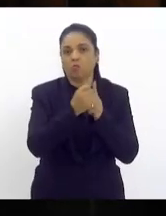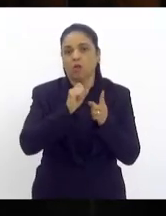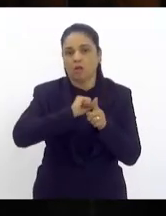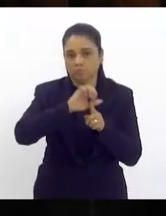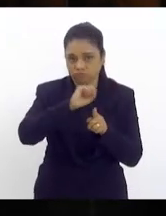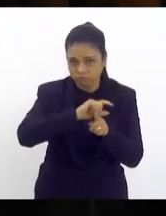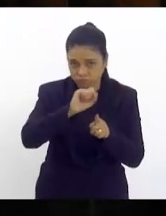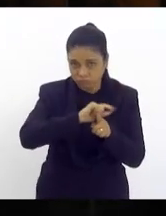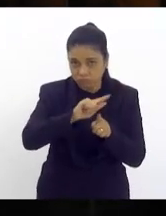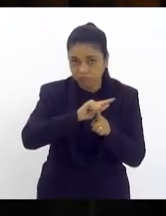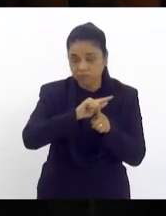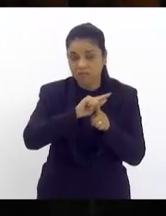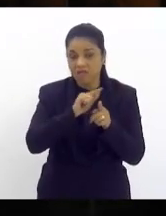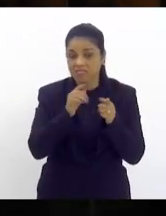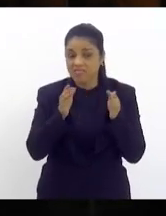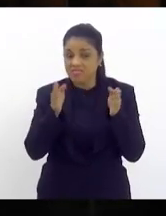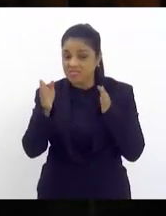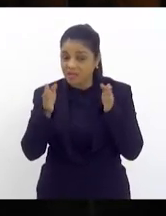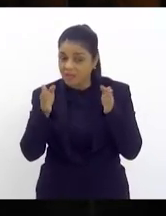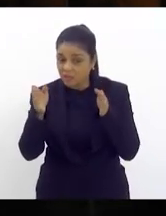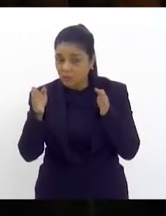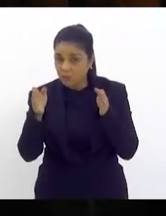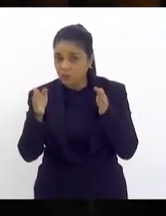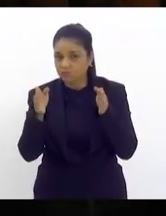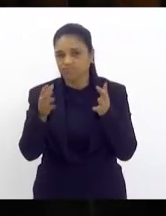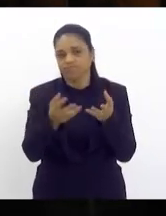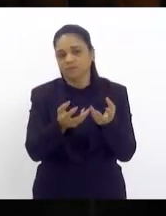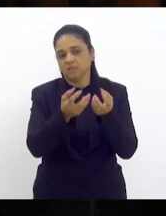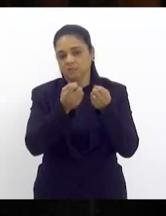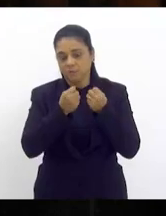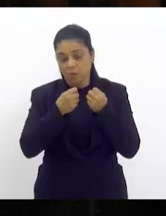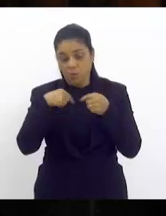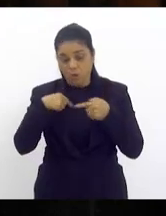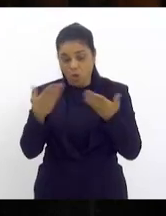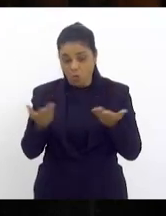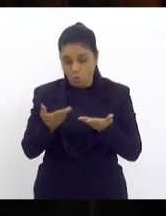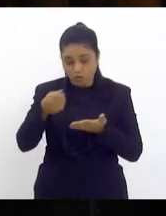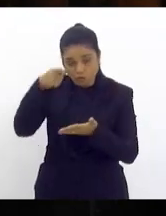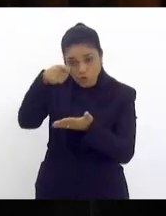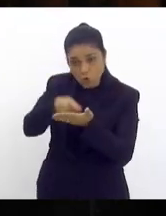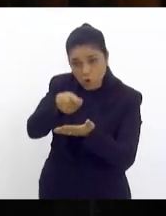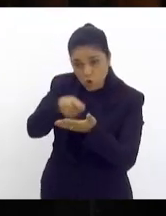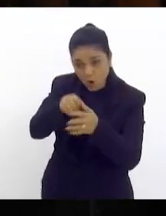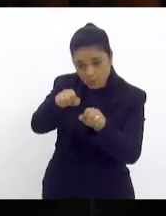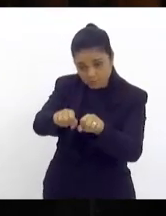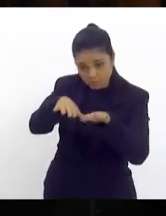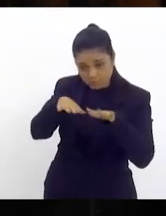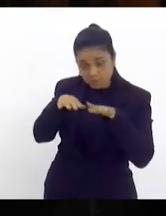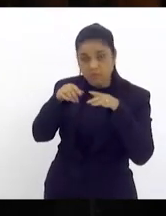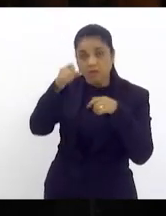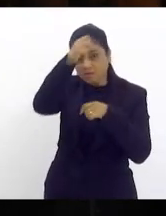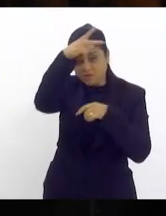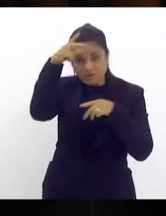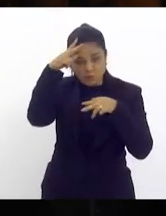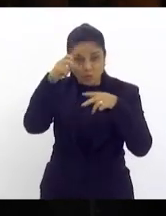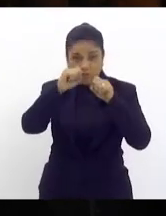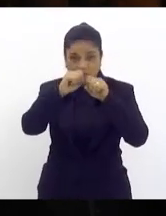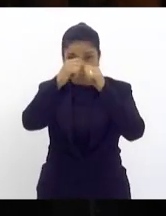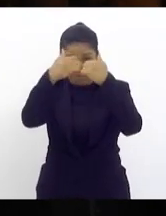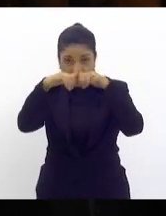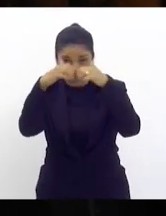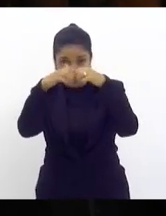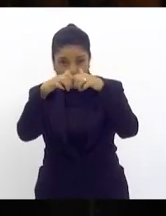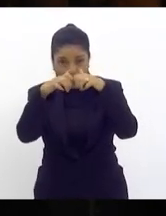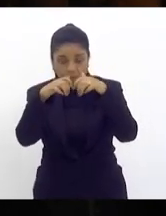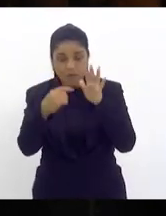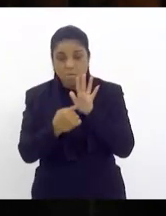temporário o que eu cobro aqui da tribuna no dia de hoje é que a prefeitura de Petrópolis apresente e planeje